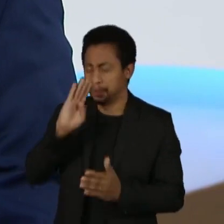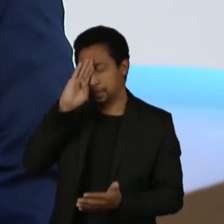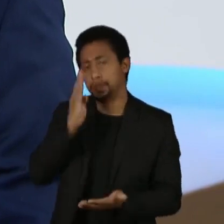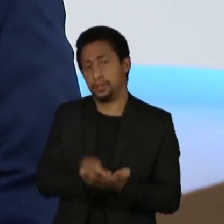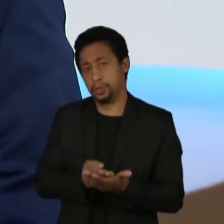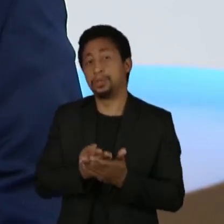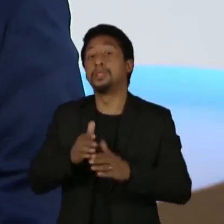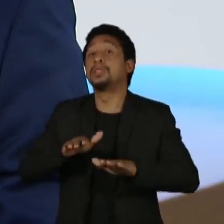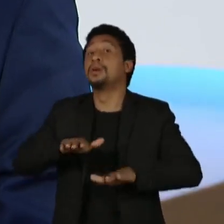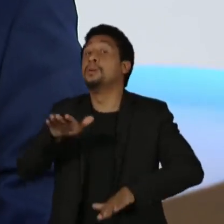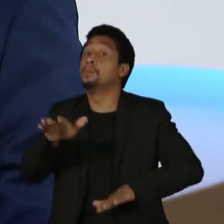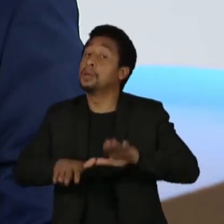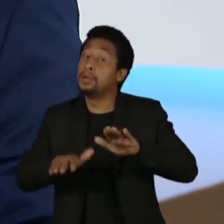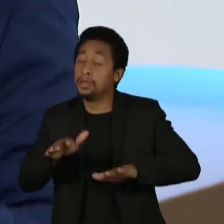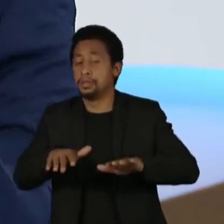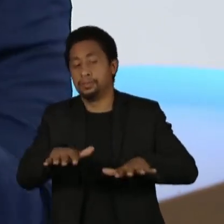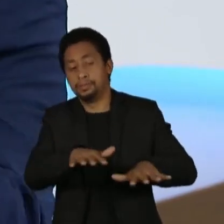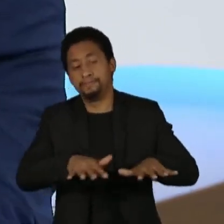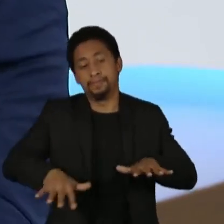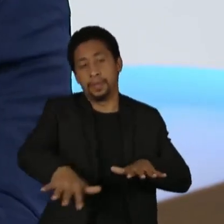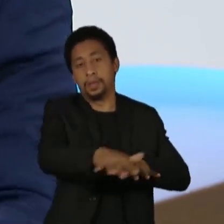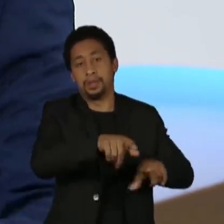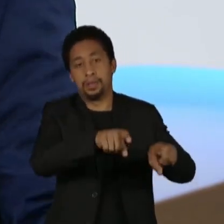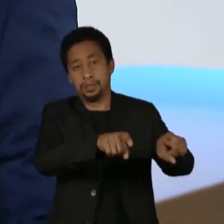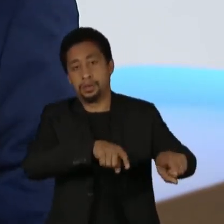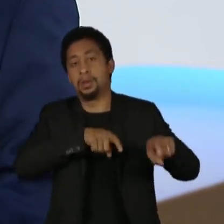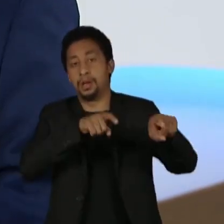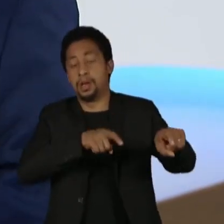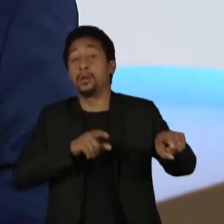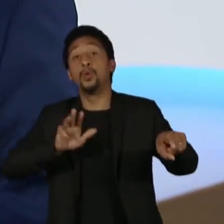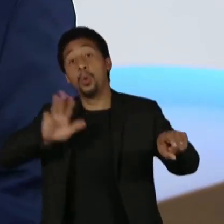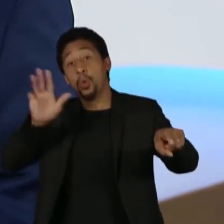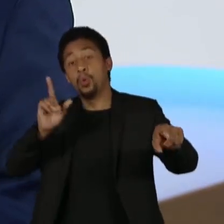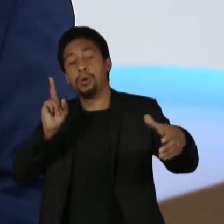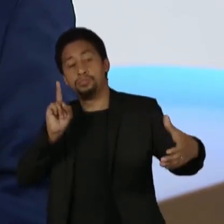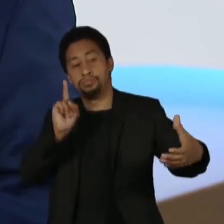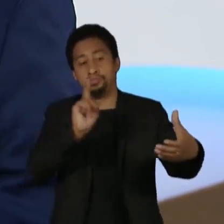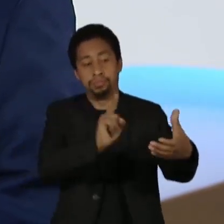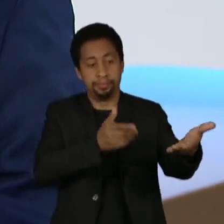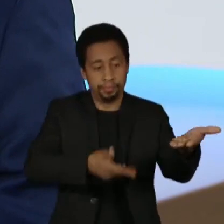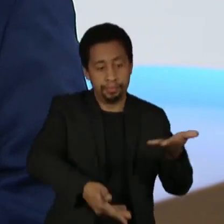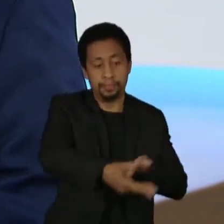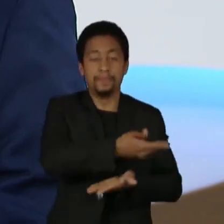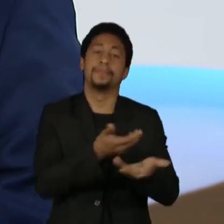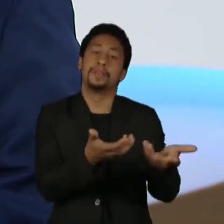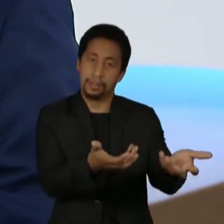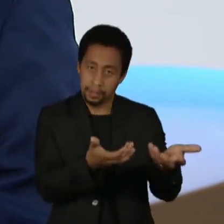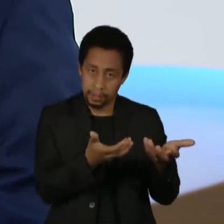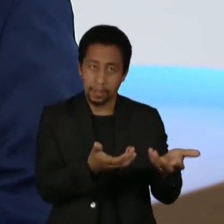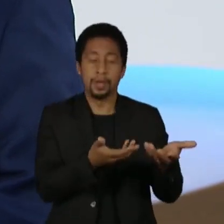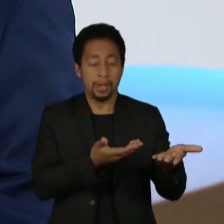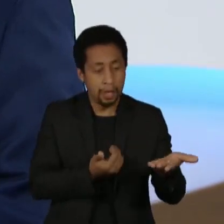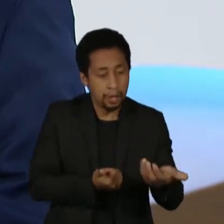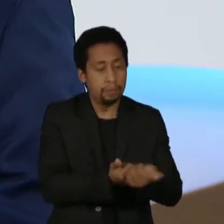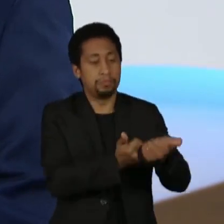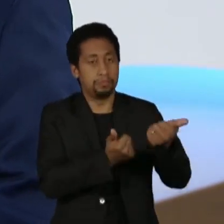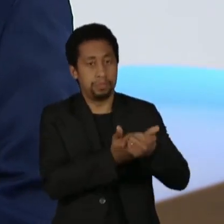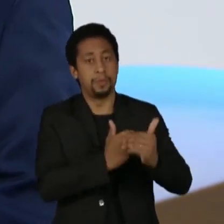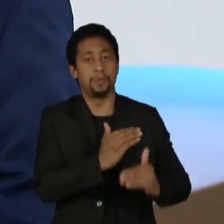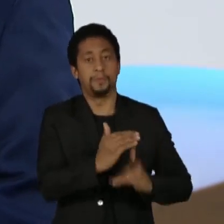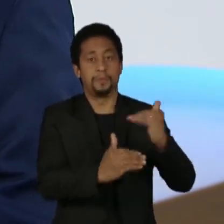muito para que a gente nos aproxime do agro, ele quer estar junto com o agro para continuar tomando posição e postura a favor do desenvolvimento